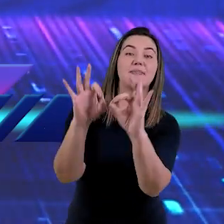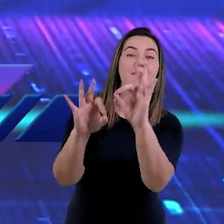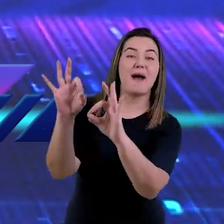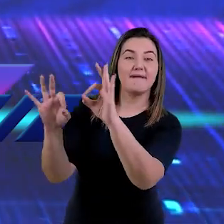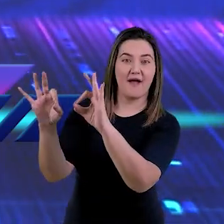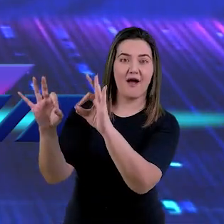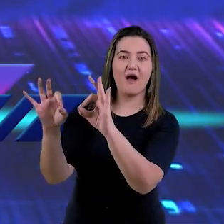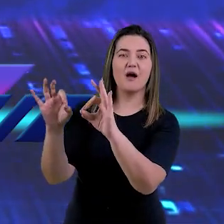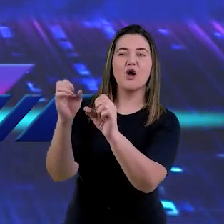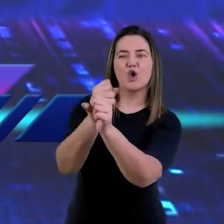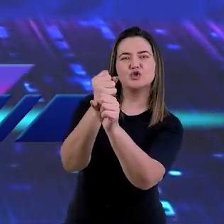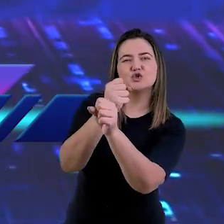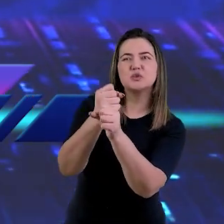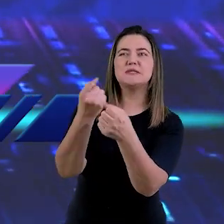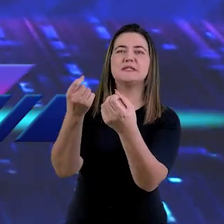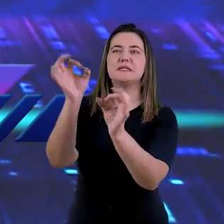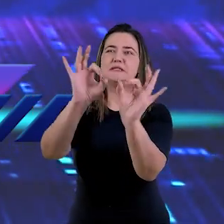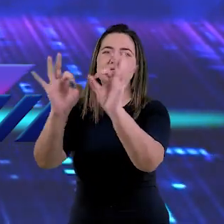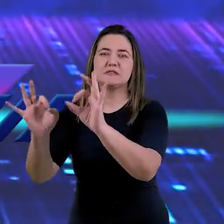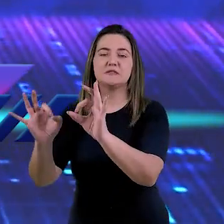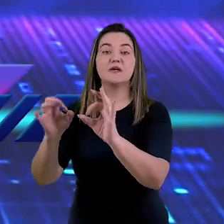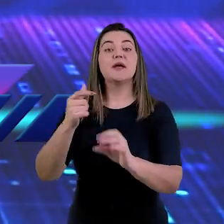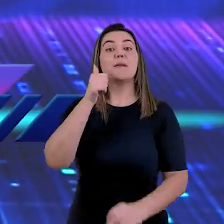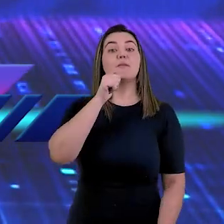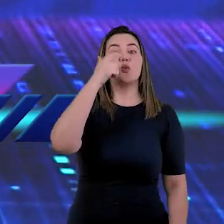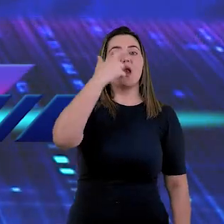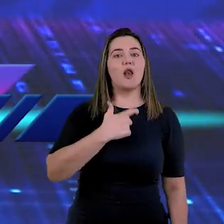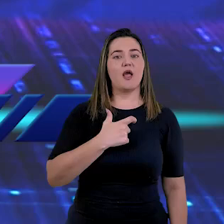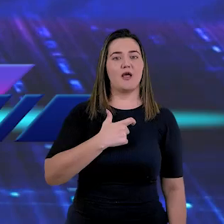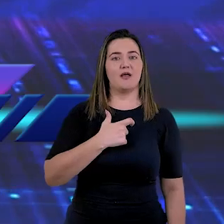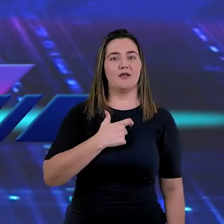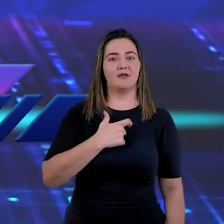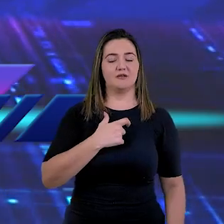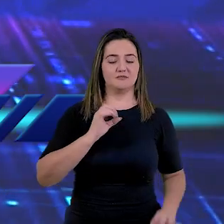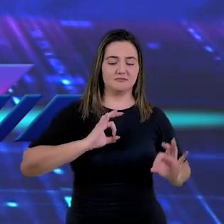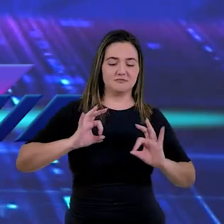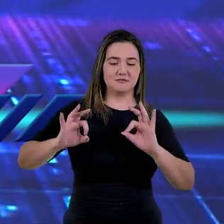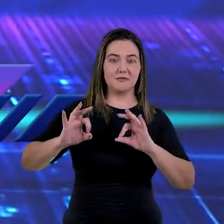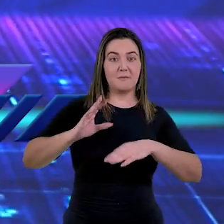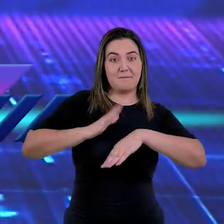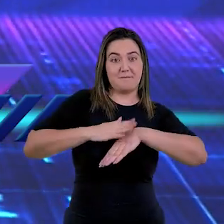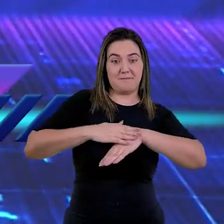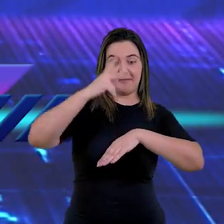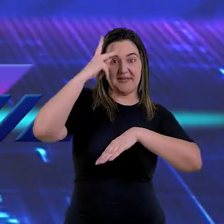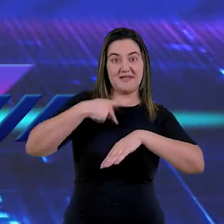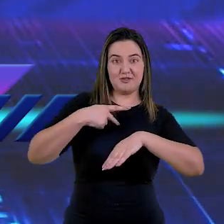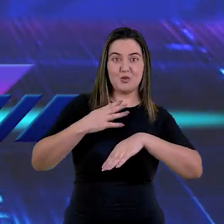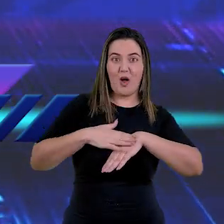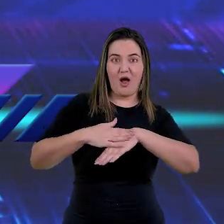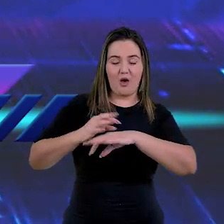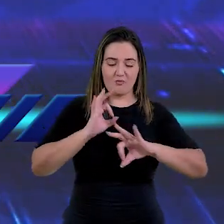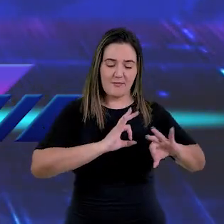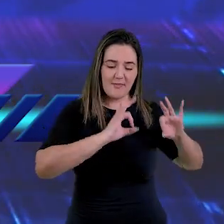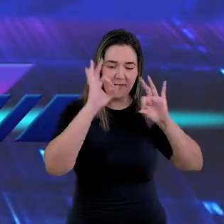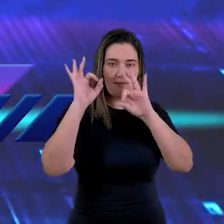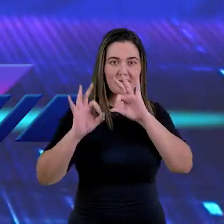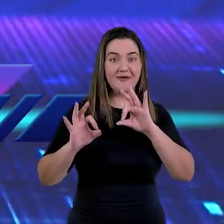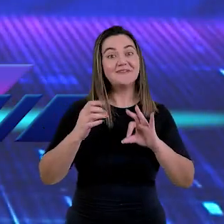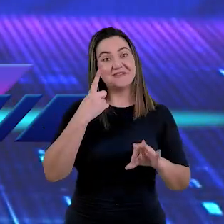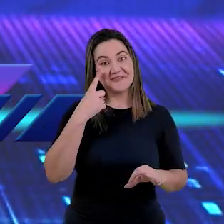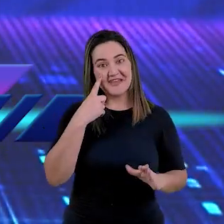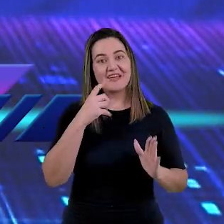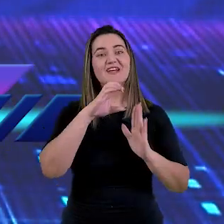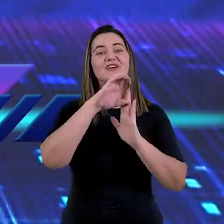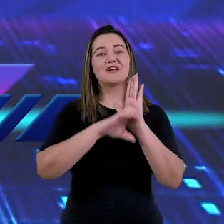casa e a noiva é o se prepara para o casamento, a preparação pessoal. E veja exatamente essa descrição aqui